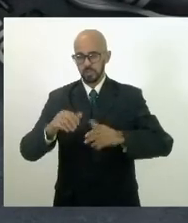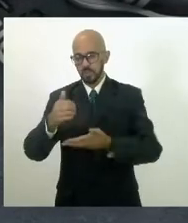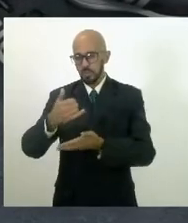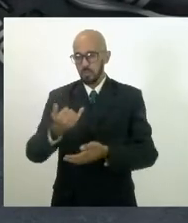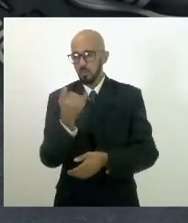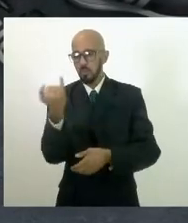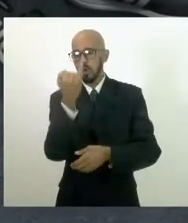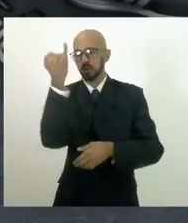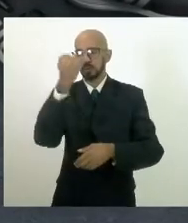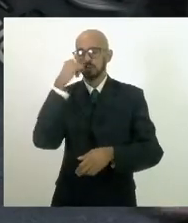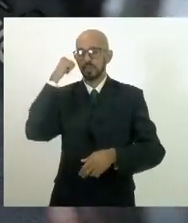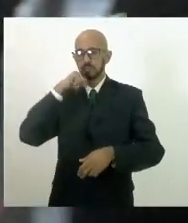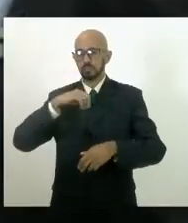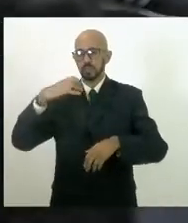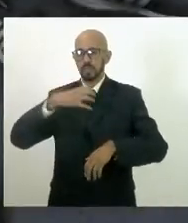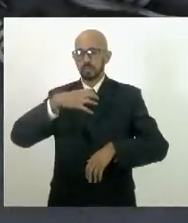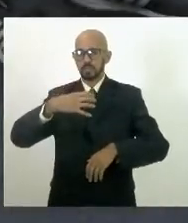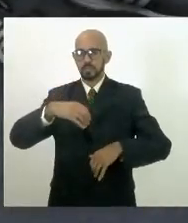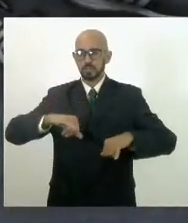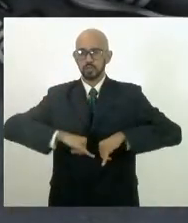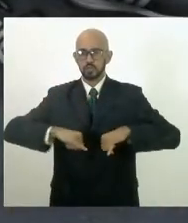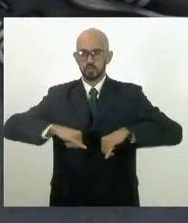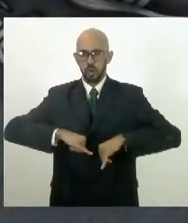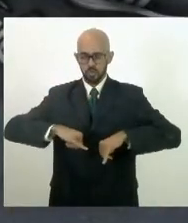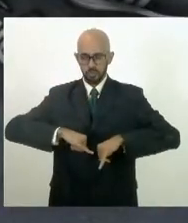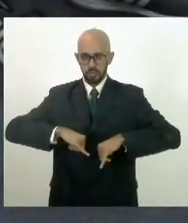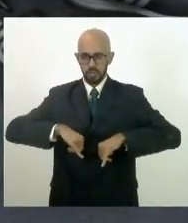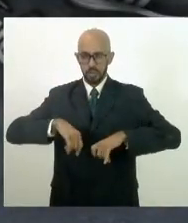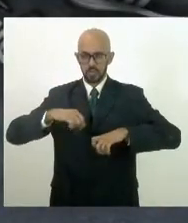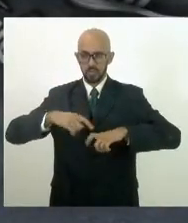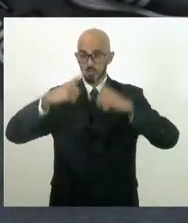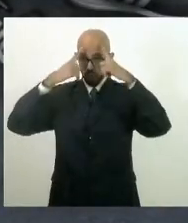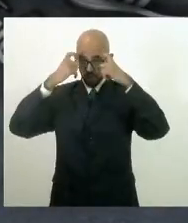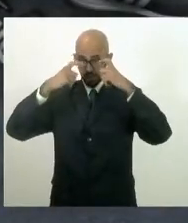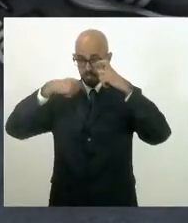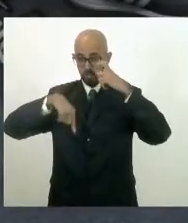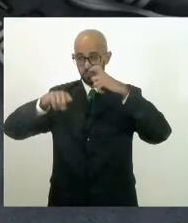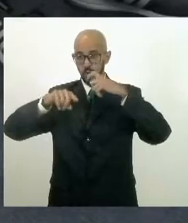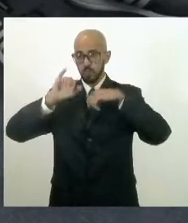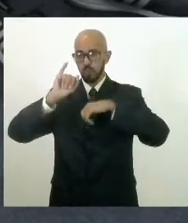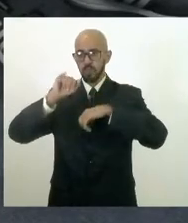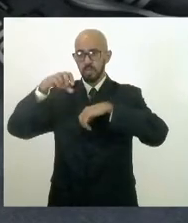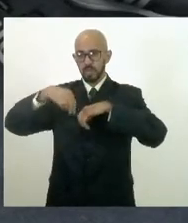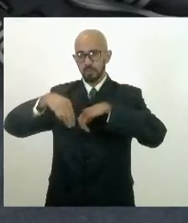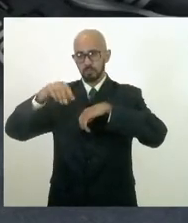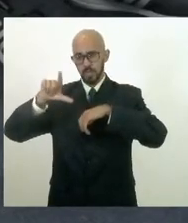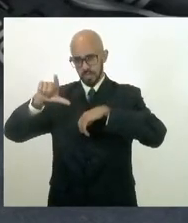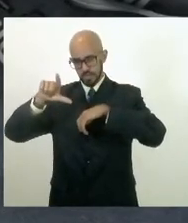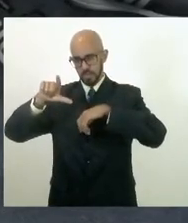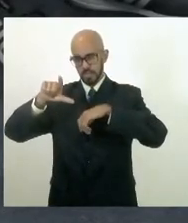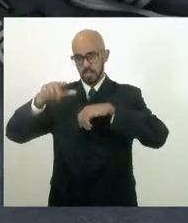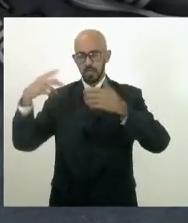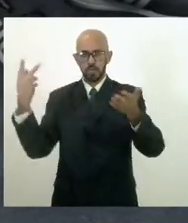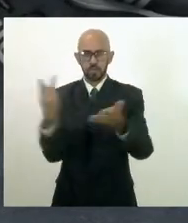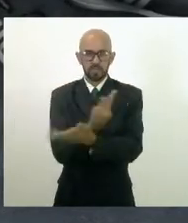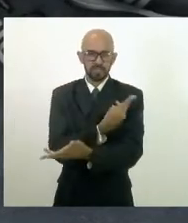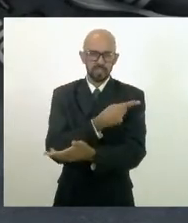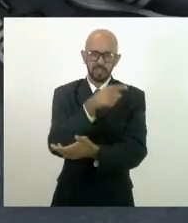violência e chegam lá no IML. Essas mulheres chegam rasgadas,